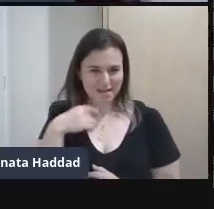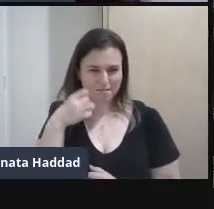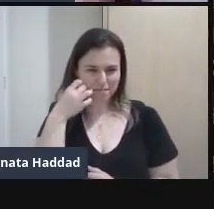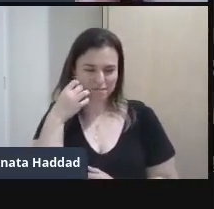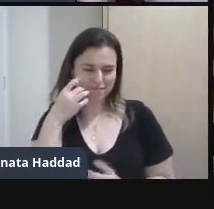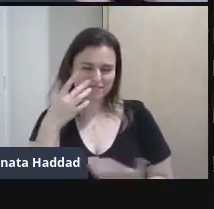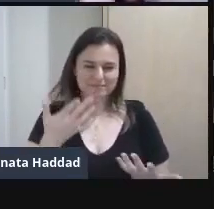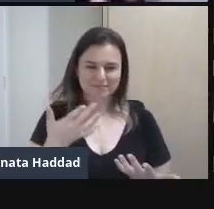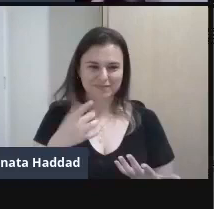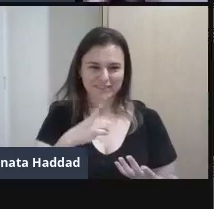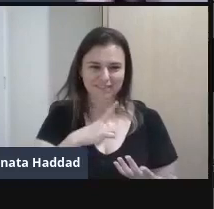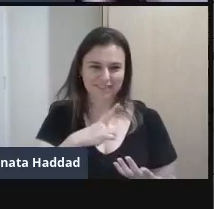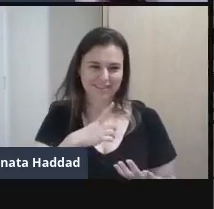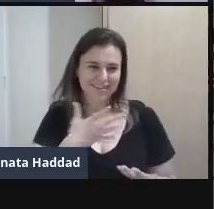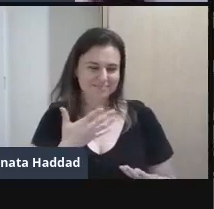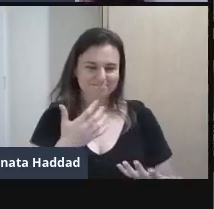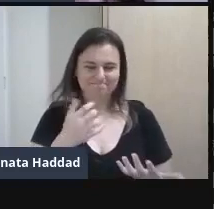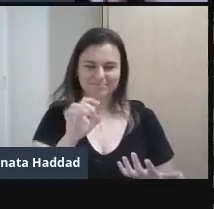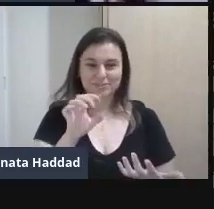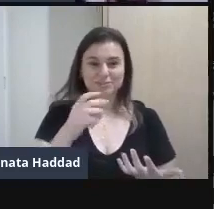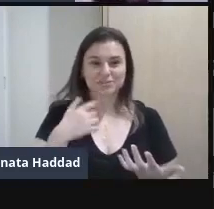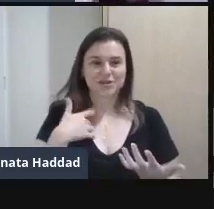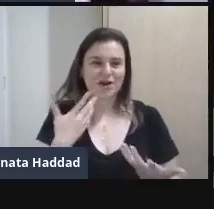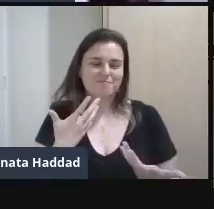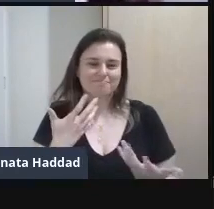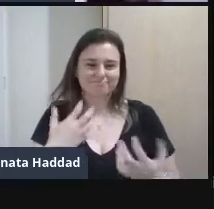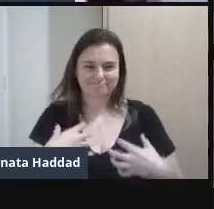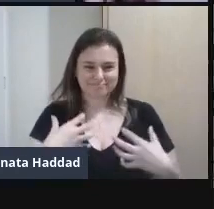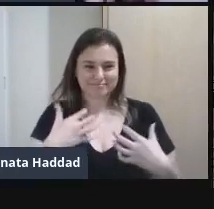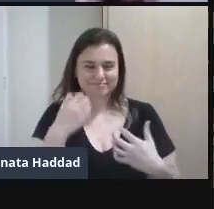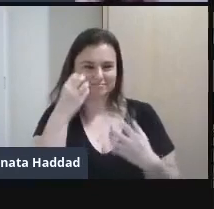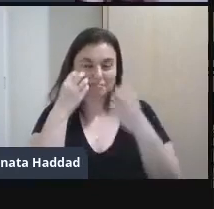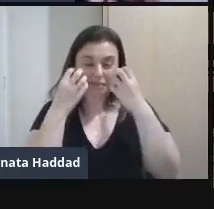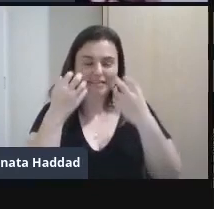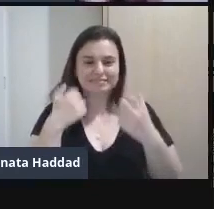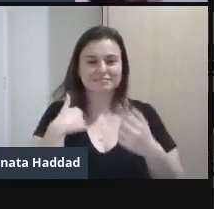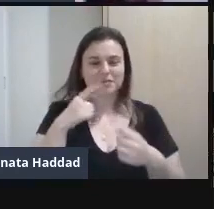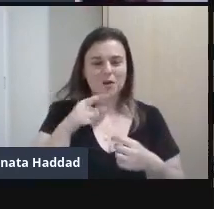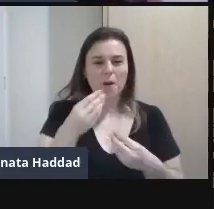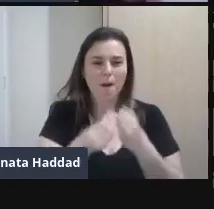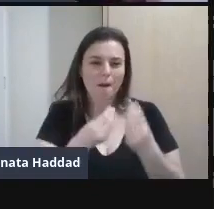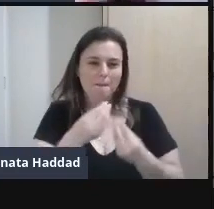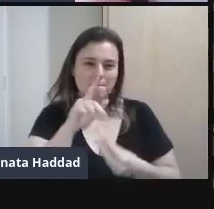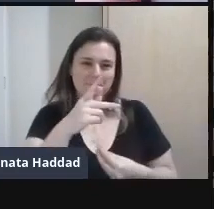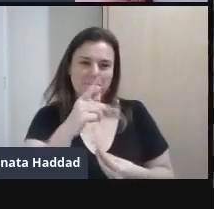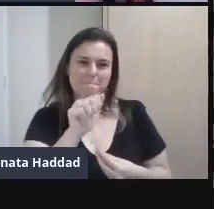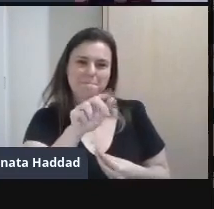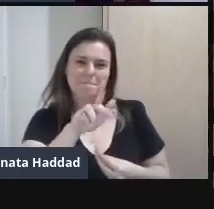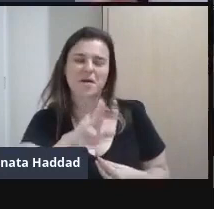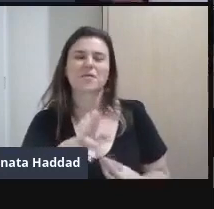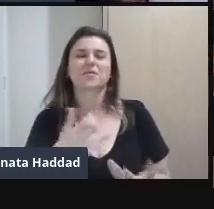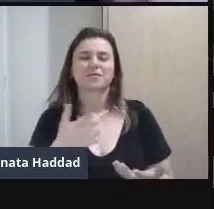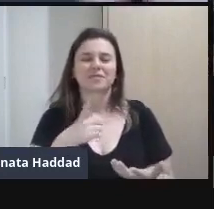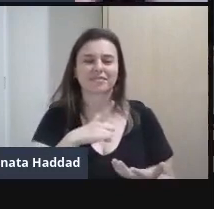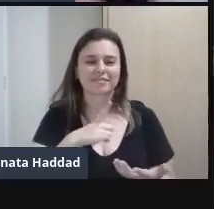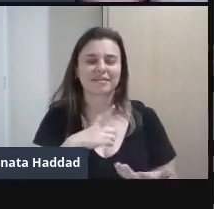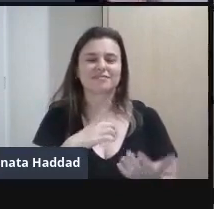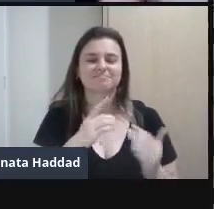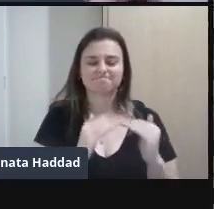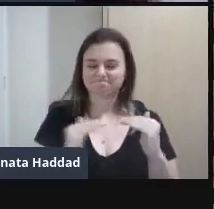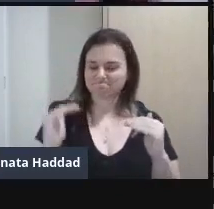mais Macho que muito homem Sou Pagu No alto do palanque Então são várias